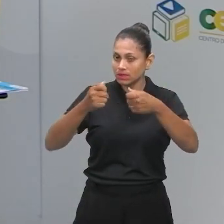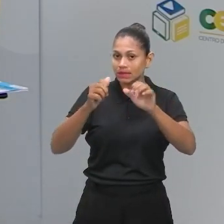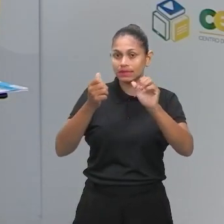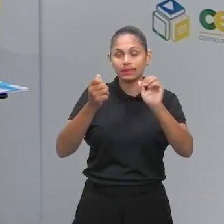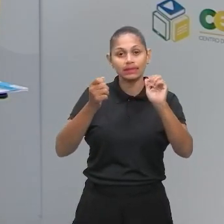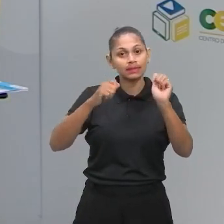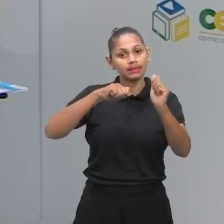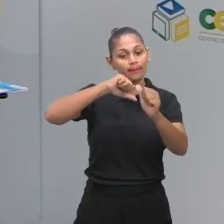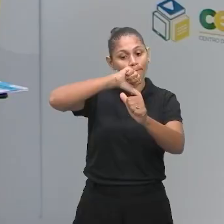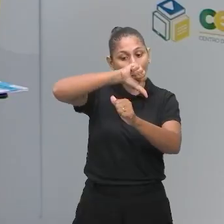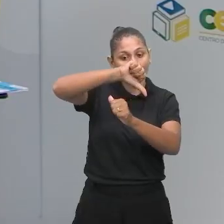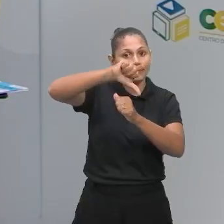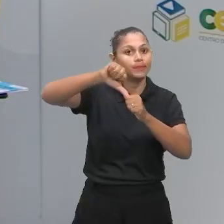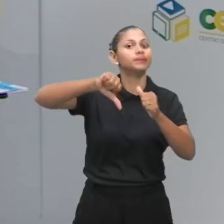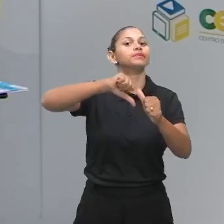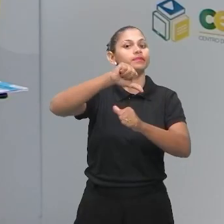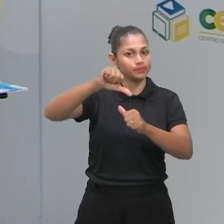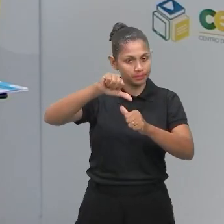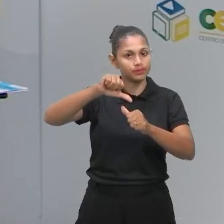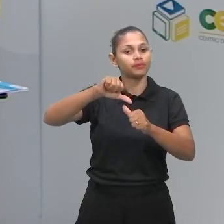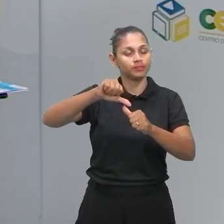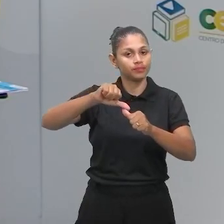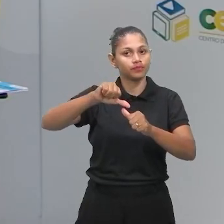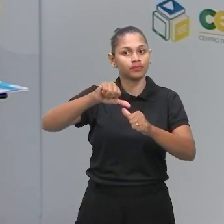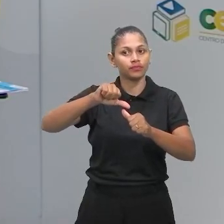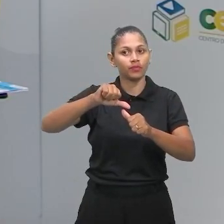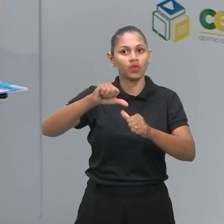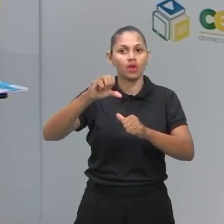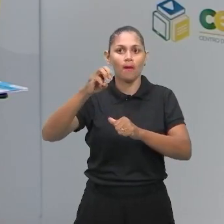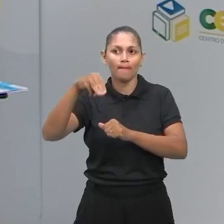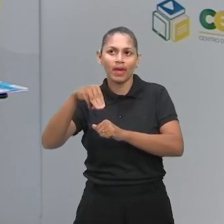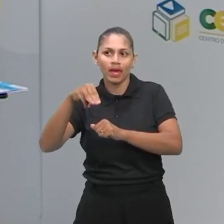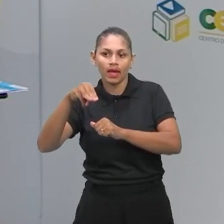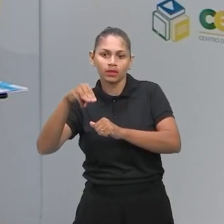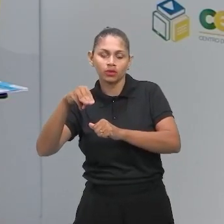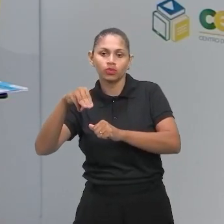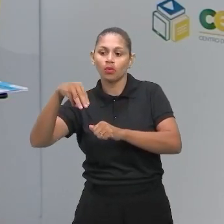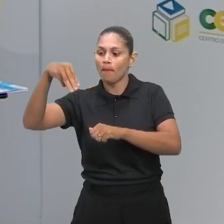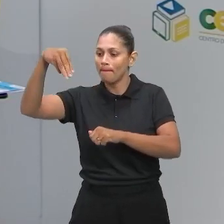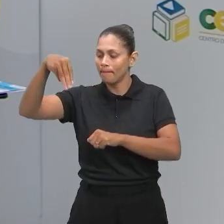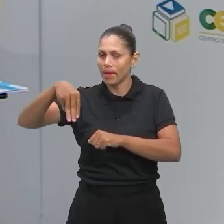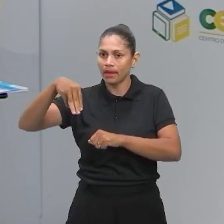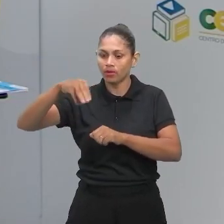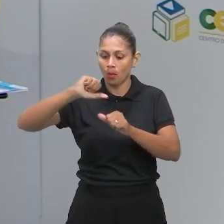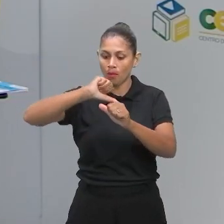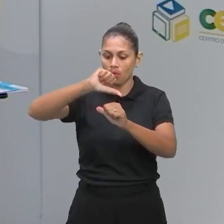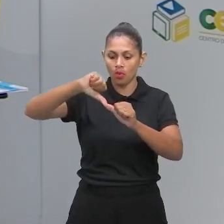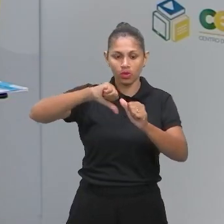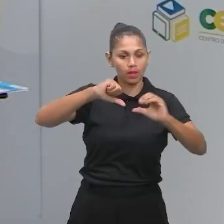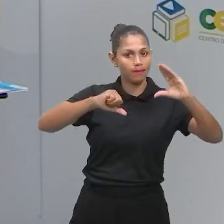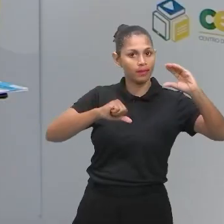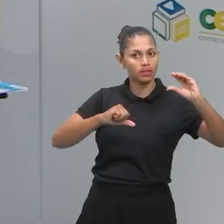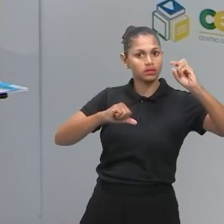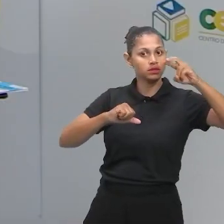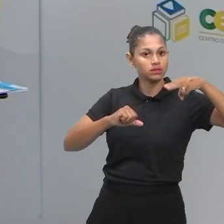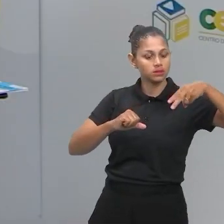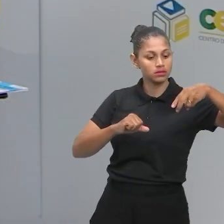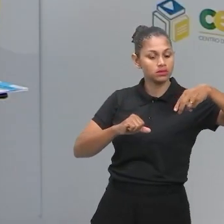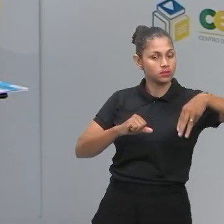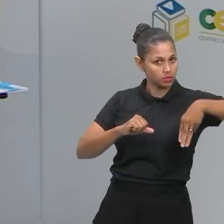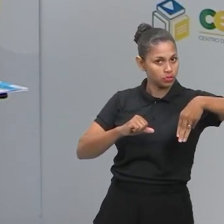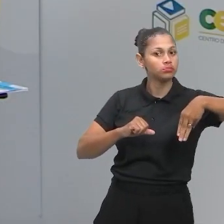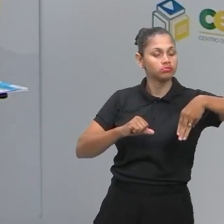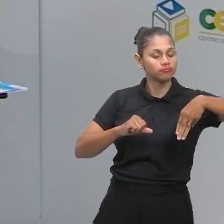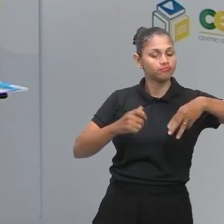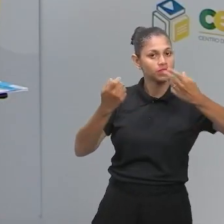essas unidades de medida. Converte metros para centímetros. Ah, como que eu faço isso? Você pode utilizar quem? A cagada